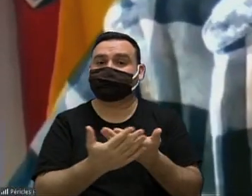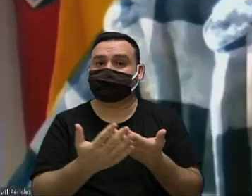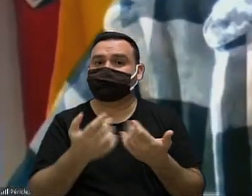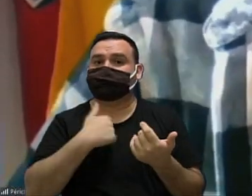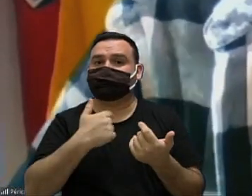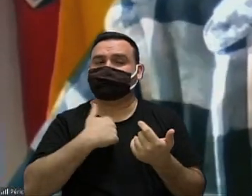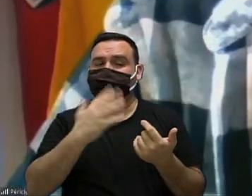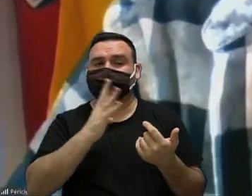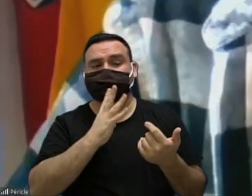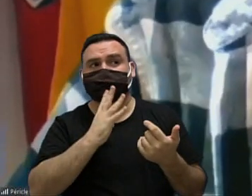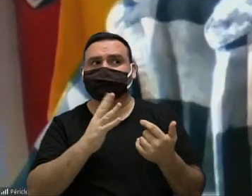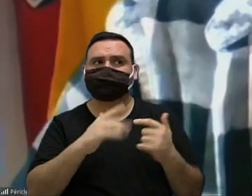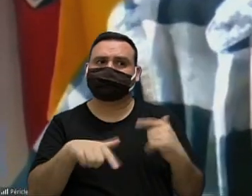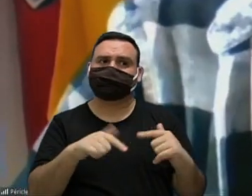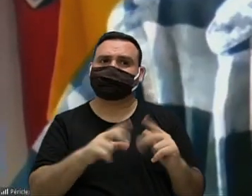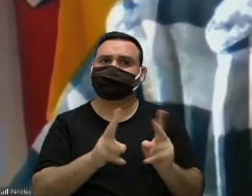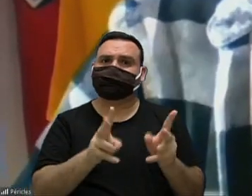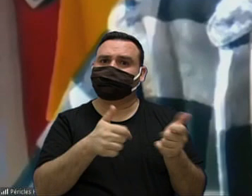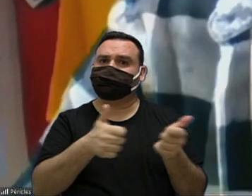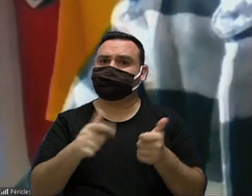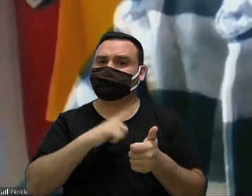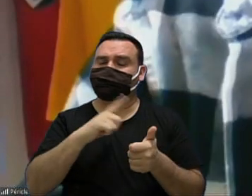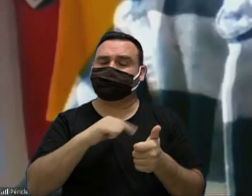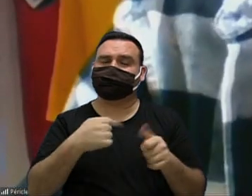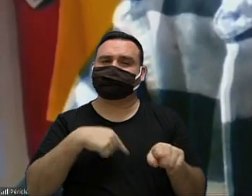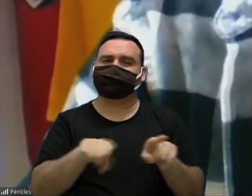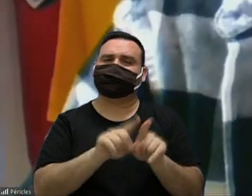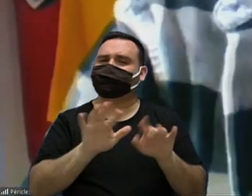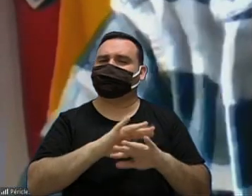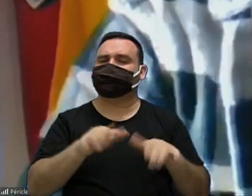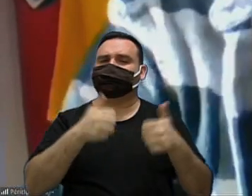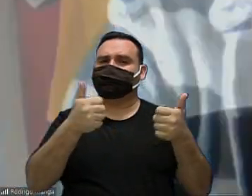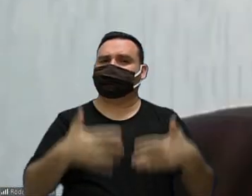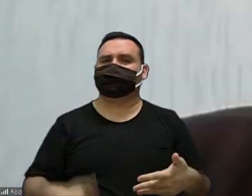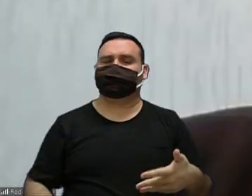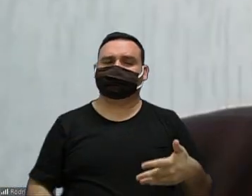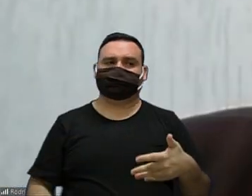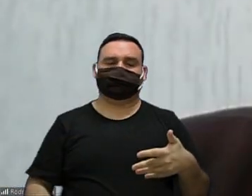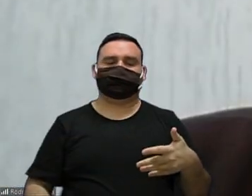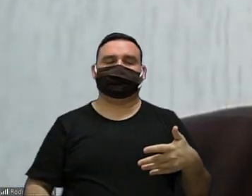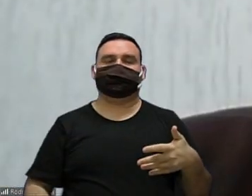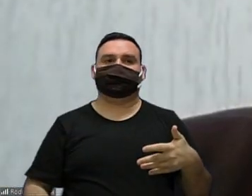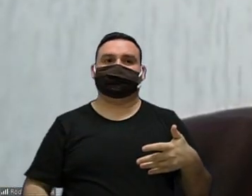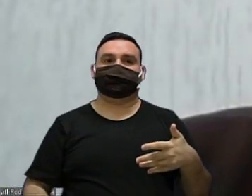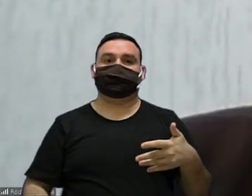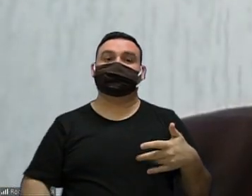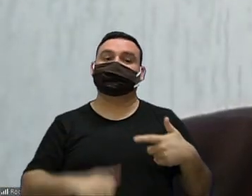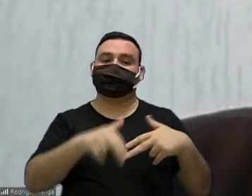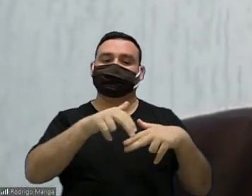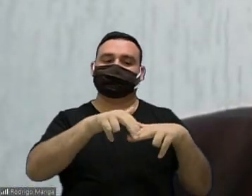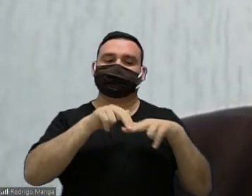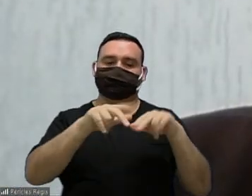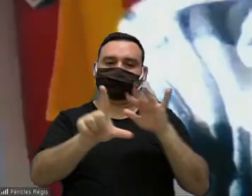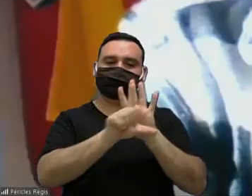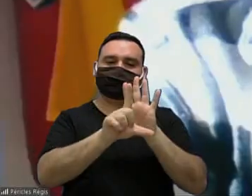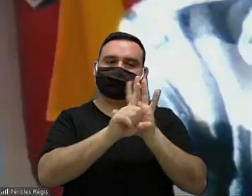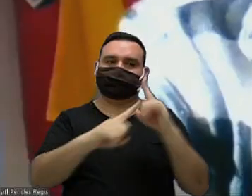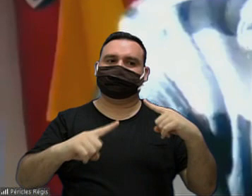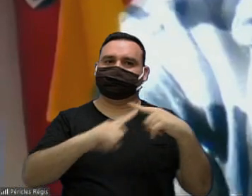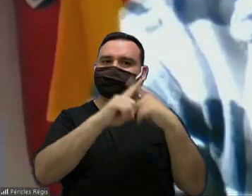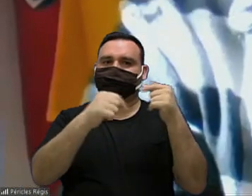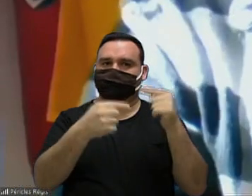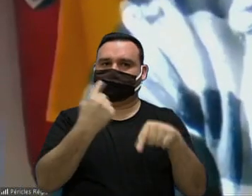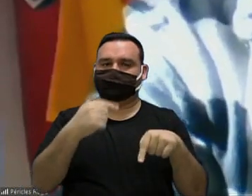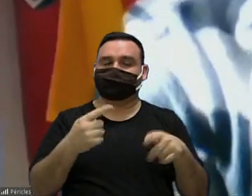tem funcionado sim tá bom vereadores vereadores queria fazer esse posicionamento por conta da lei ser inconstitucional